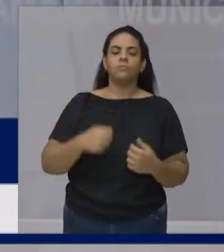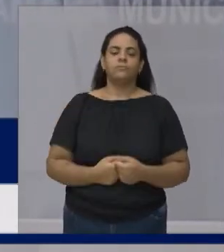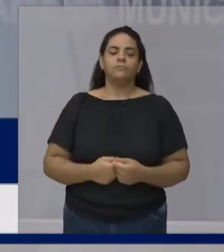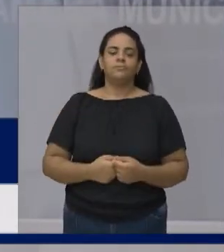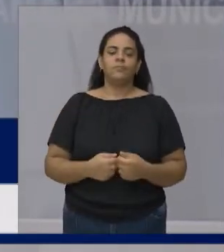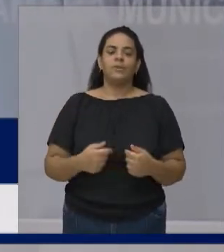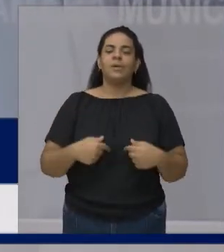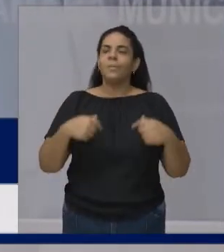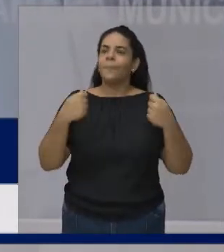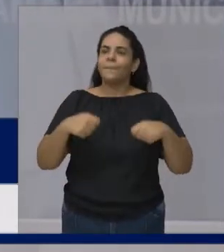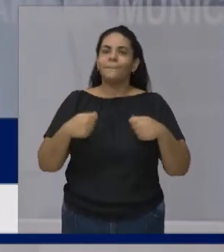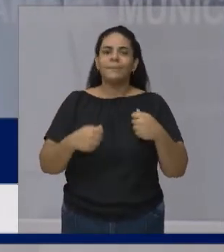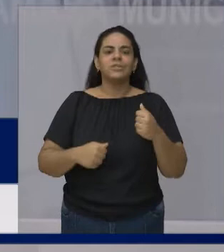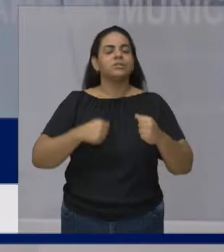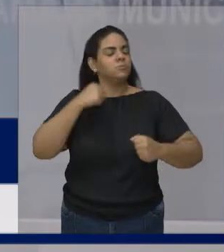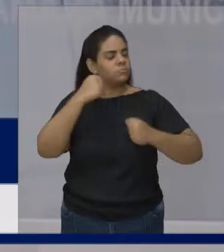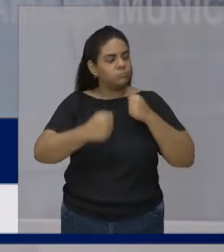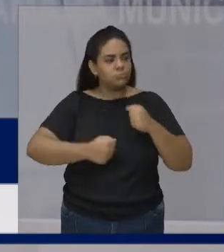Você tem que ir em busca